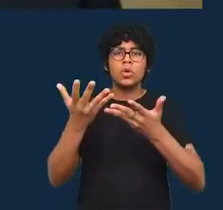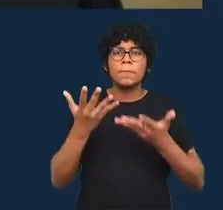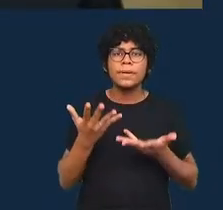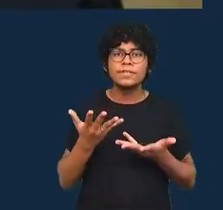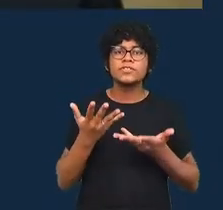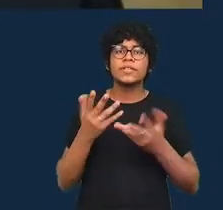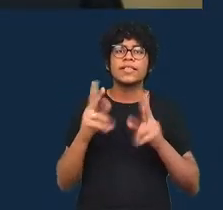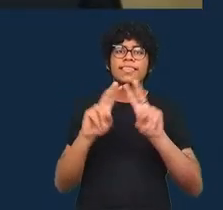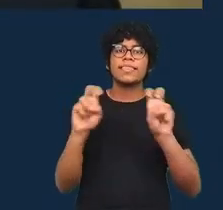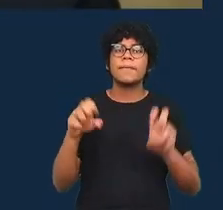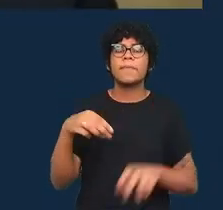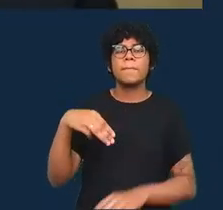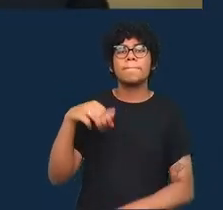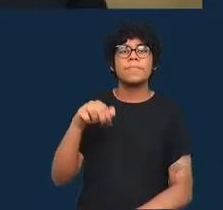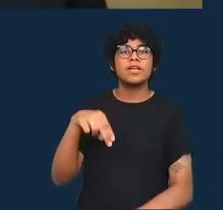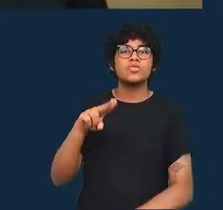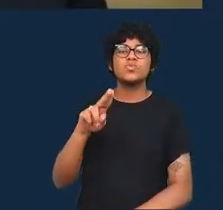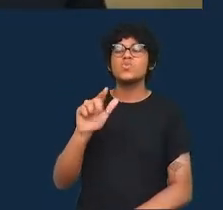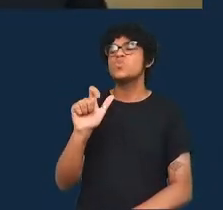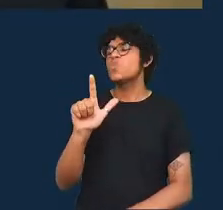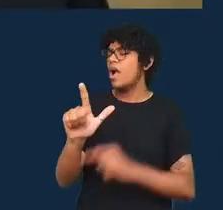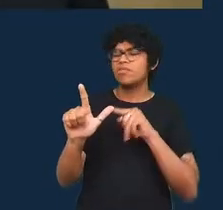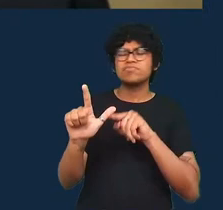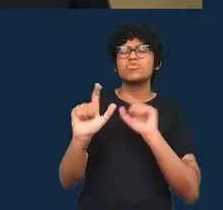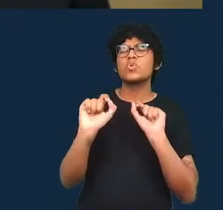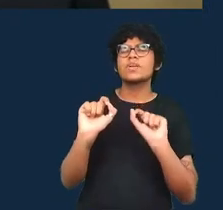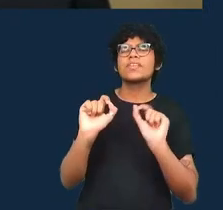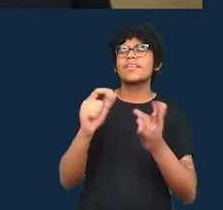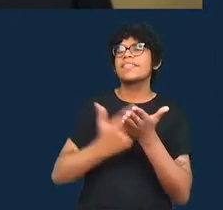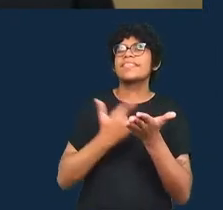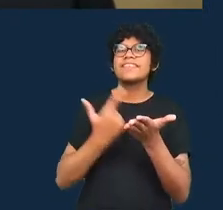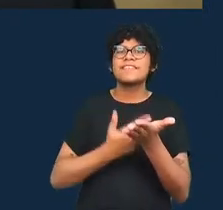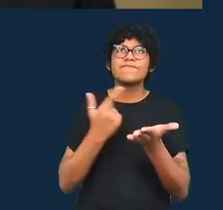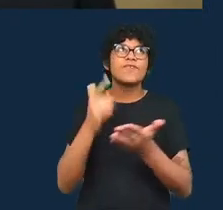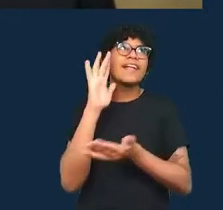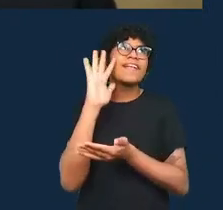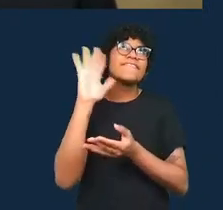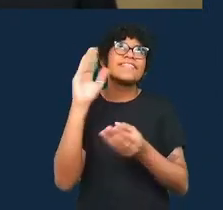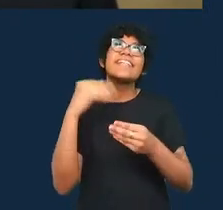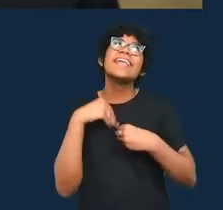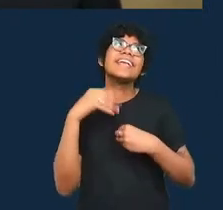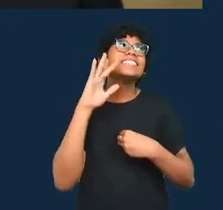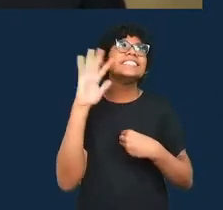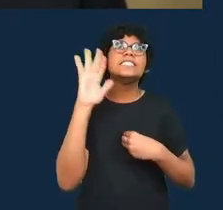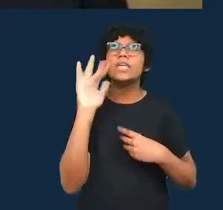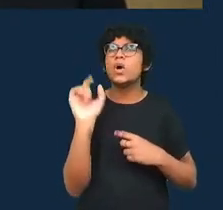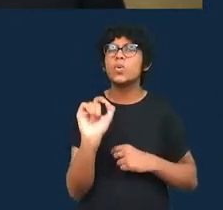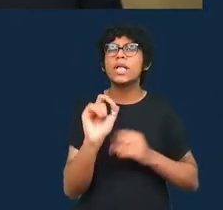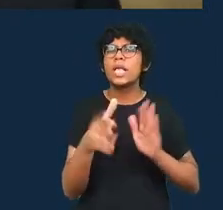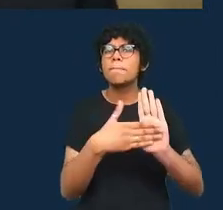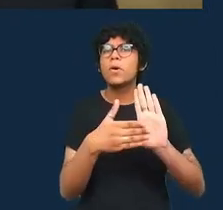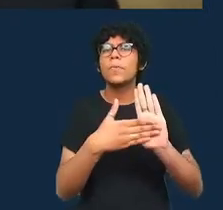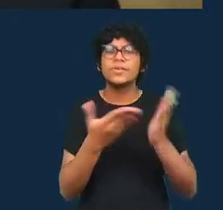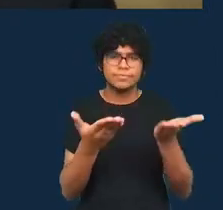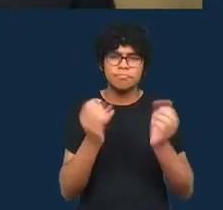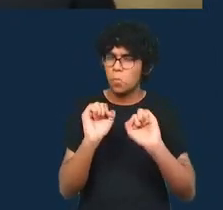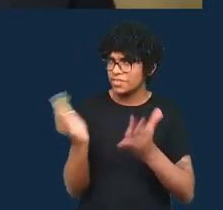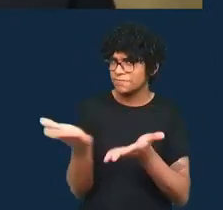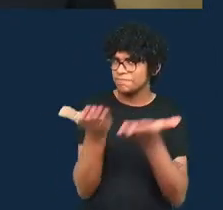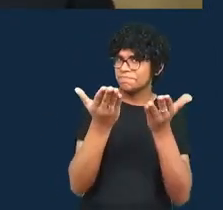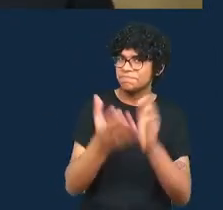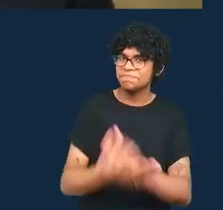o Manual do Jornalismo de Dados e as reflexões que esse livro propõe. Você tem a palavra, Liliana.